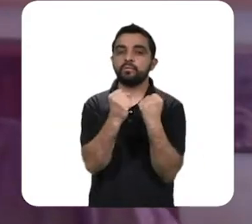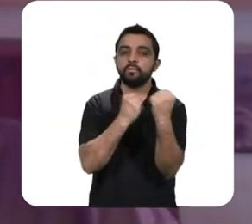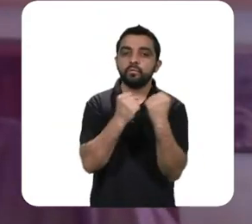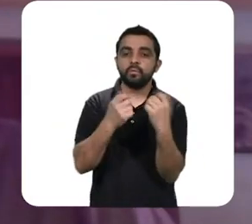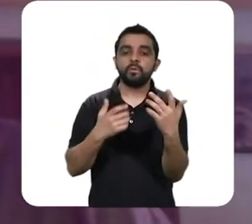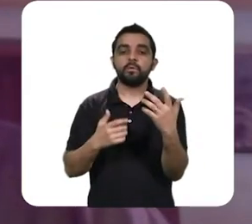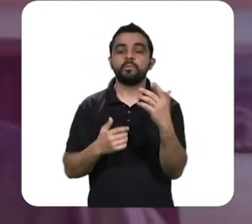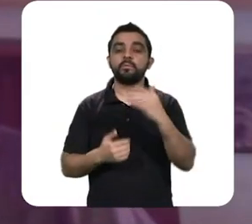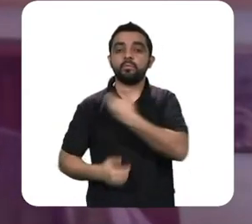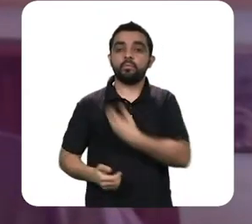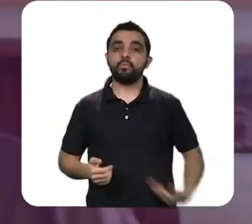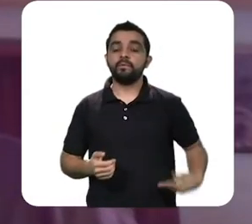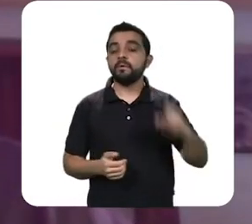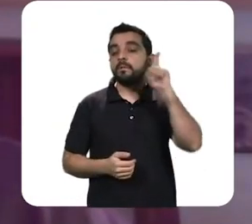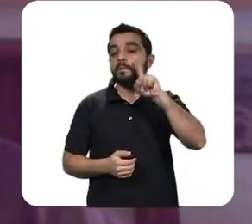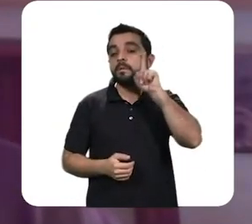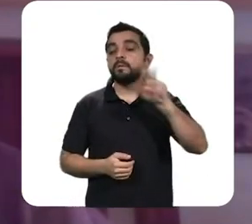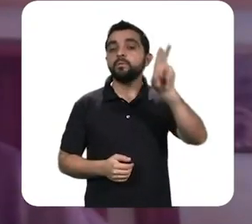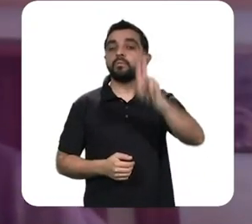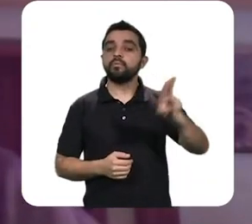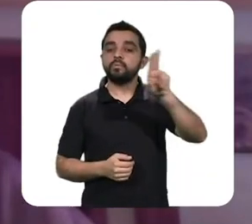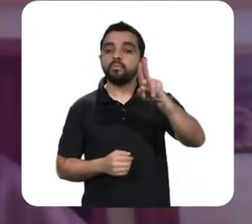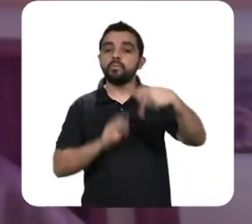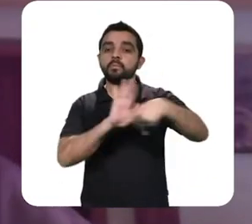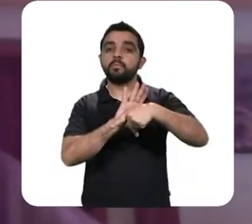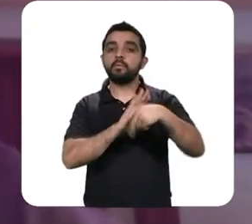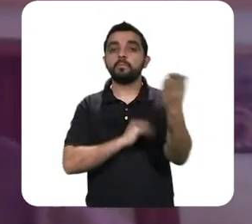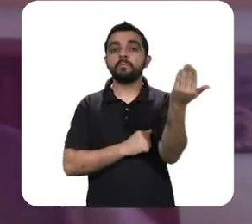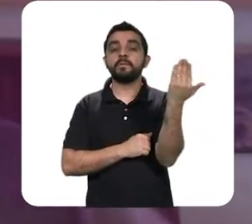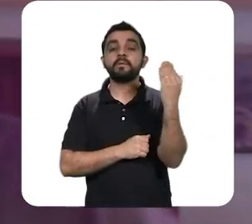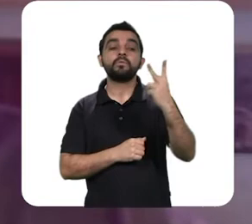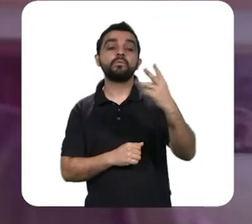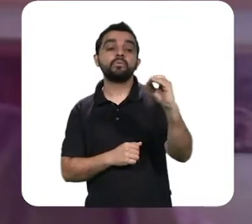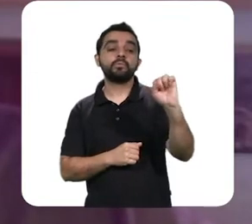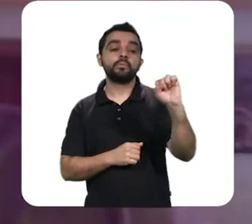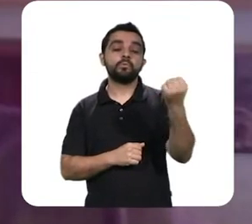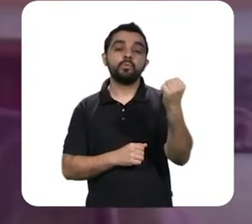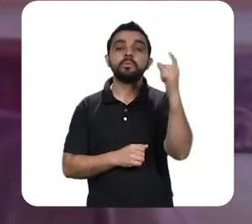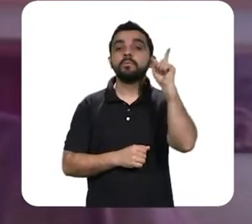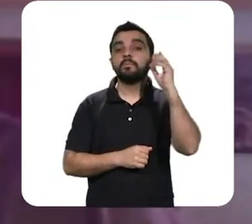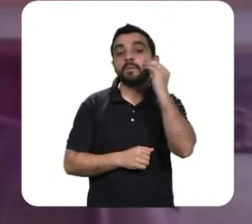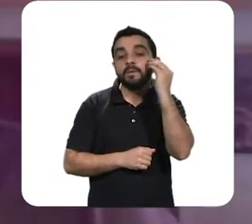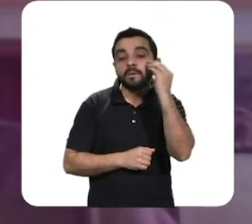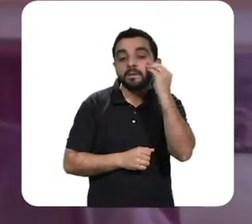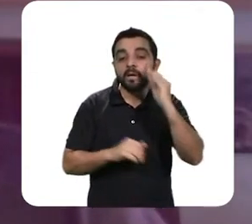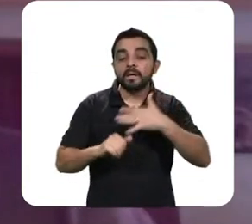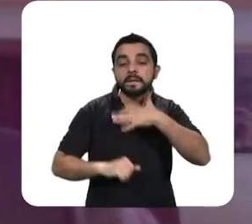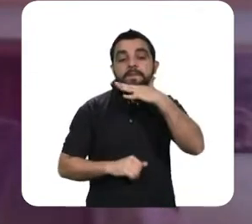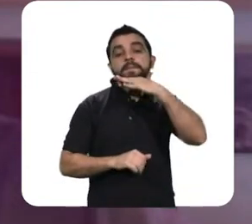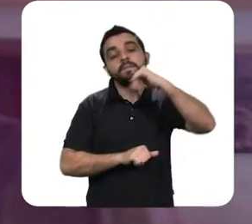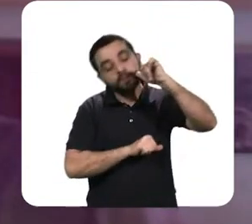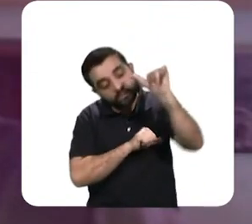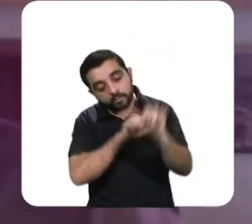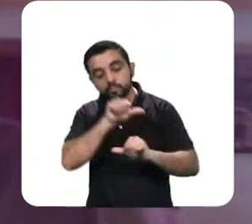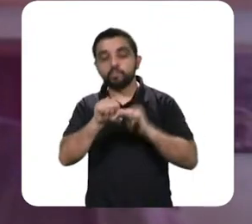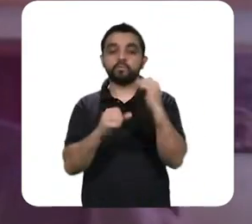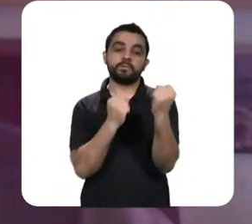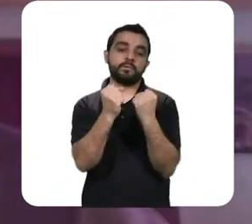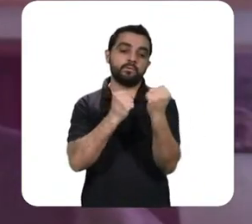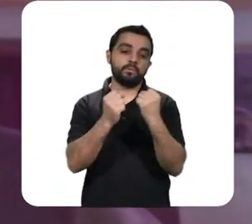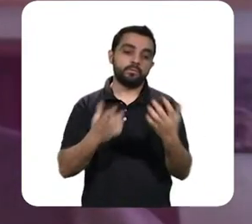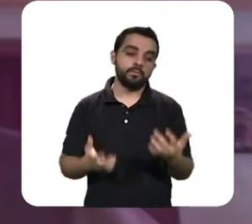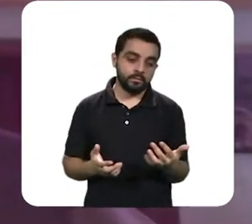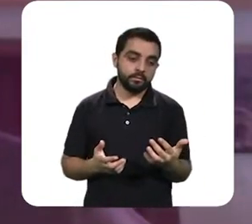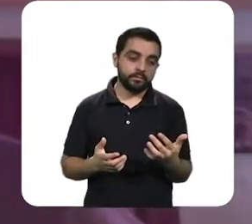Estado americano lançou mão em 2008 para a superação da crise que agora mesmo está sendo já no Brasil.